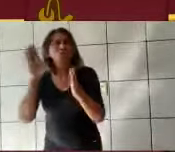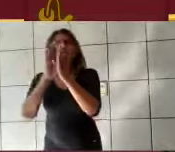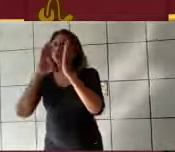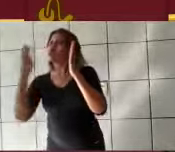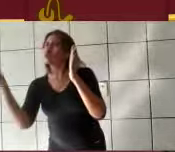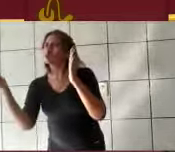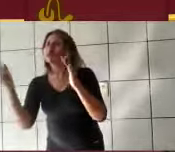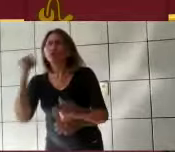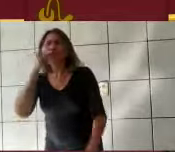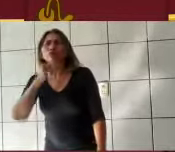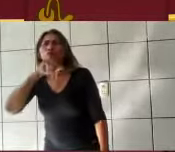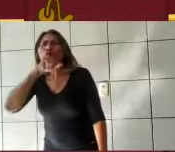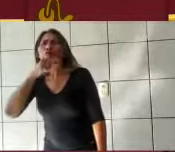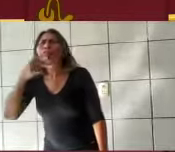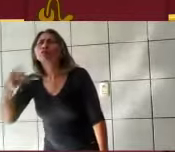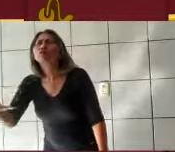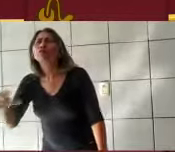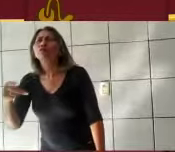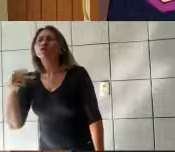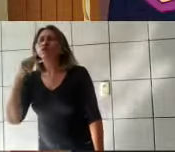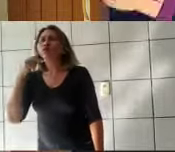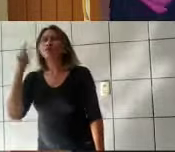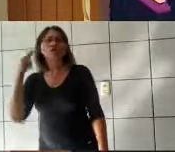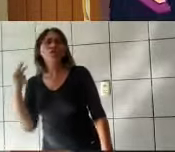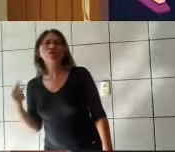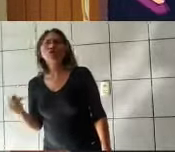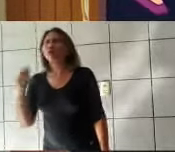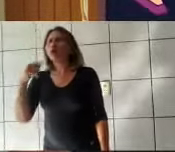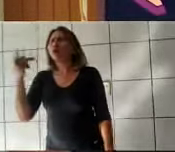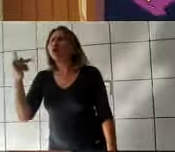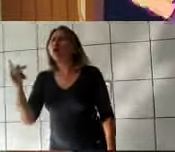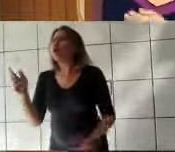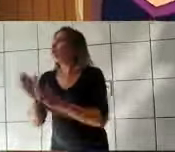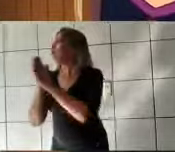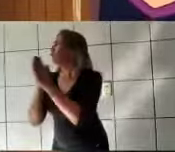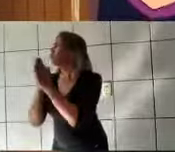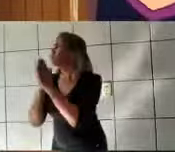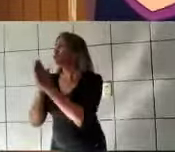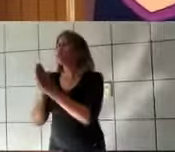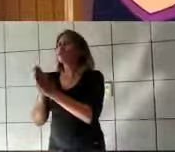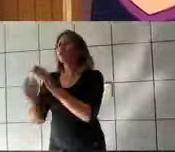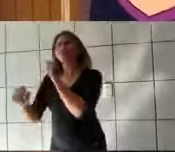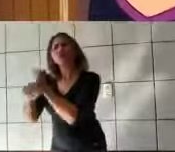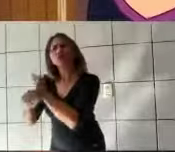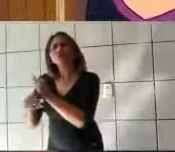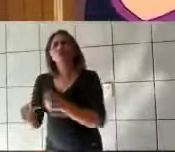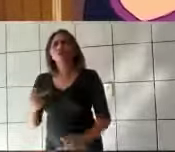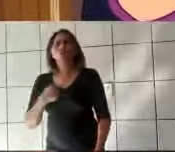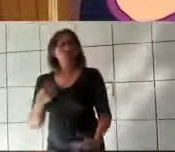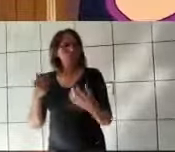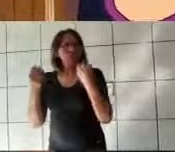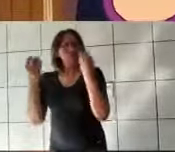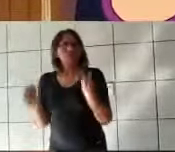pare, não vá. Eu quero experimentar. A madrasta e suas duas filhas começaram a rir histericamente.